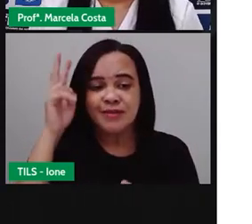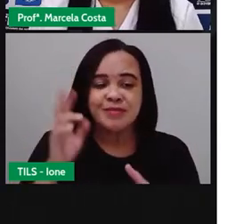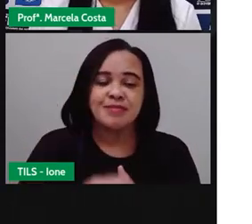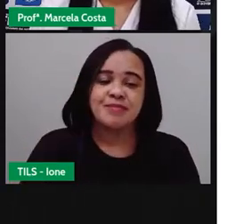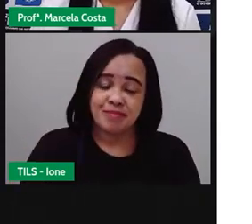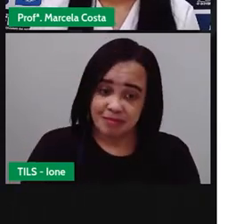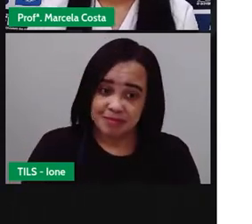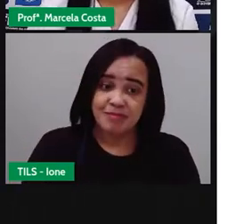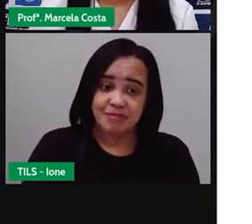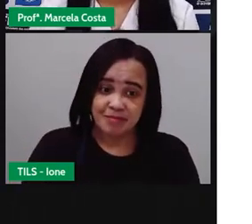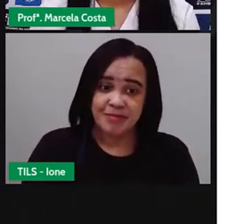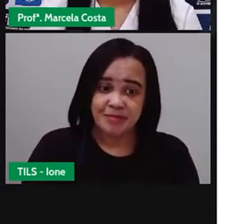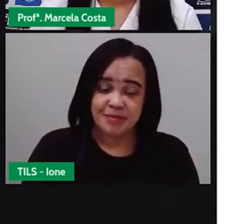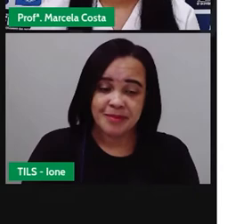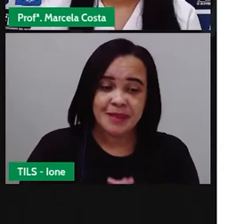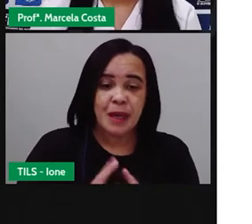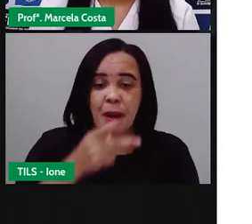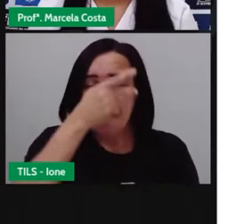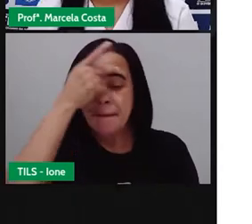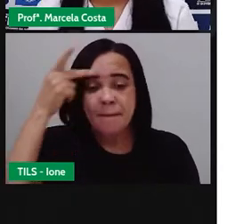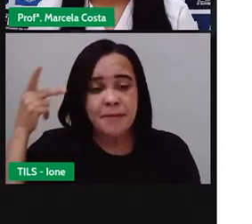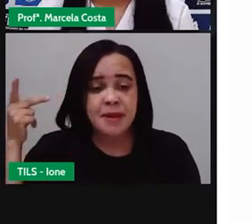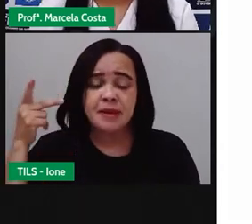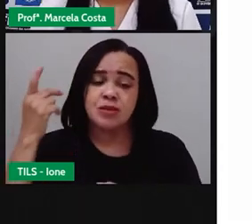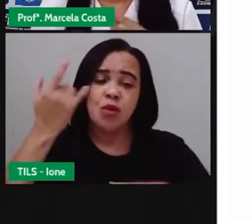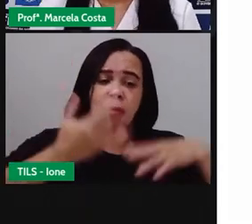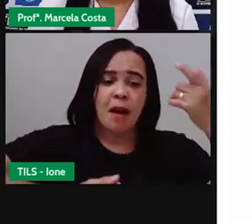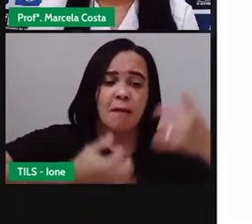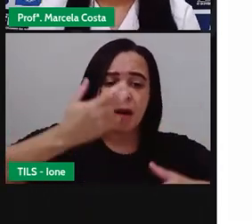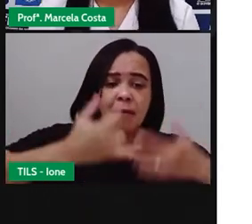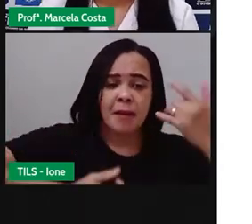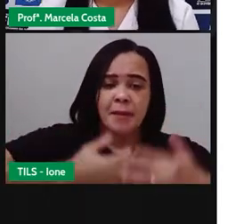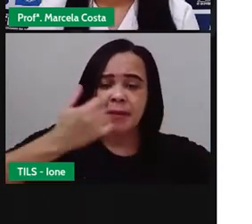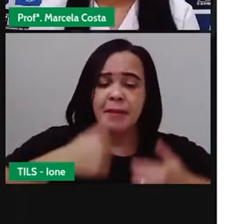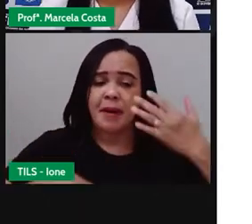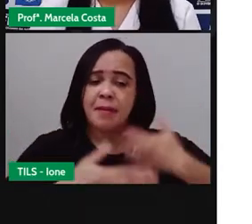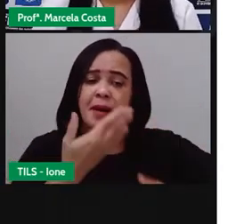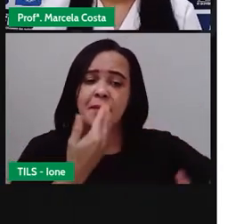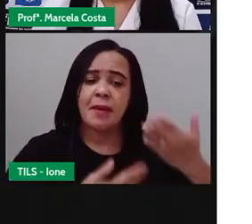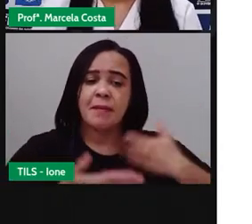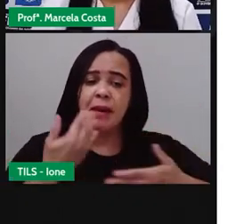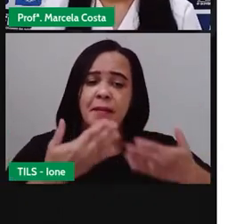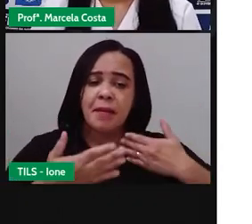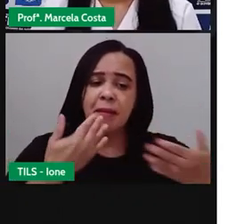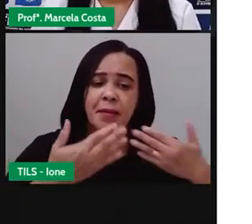Aquelas pessoas que estão ativas ali, falando, interagindo.